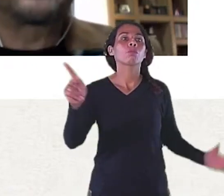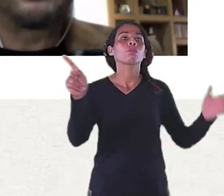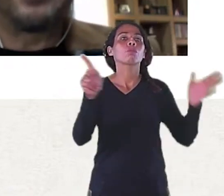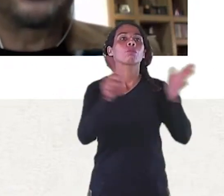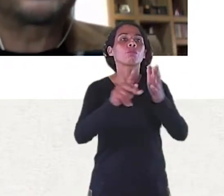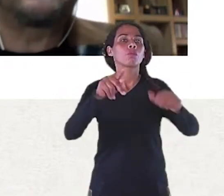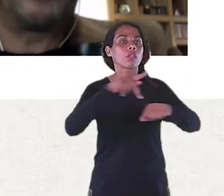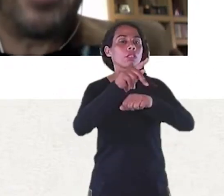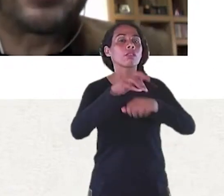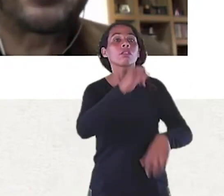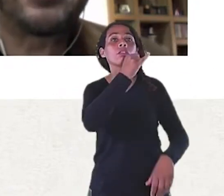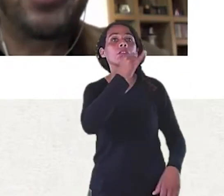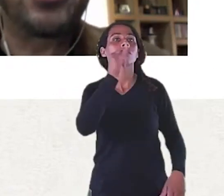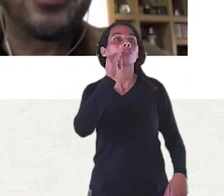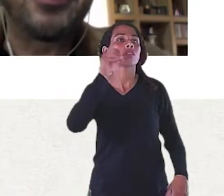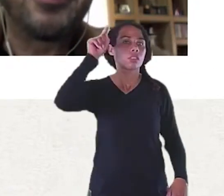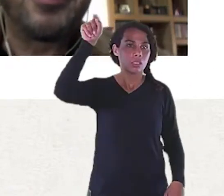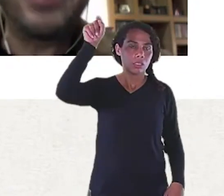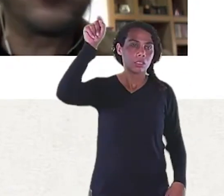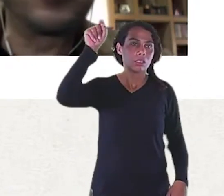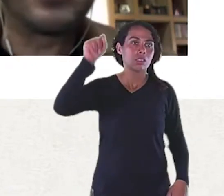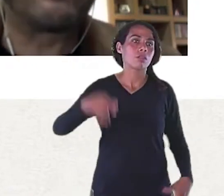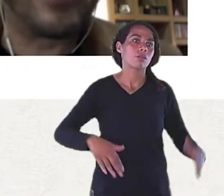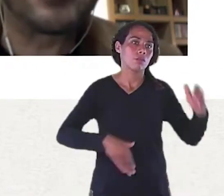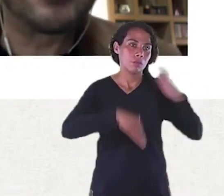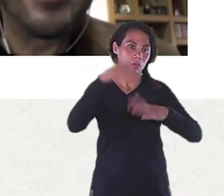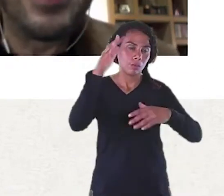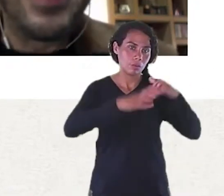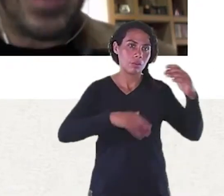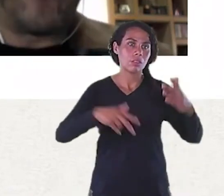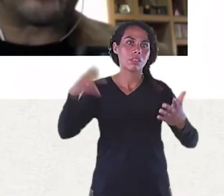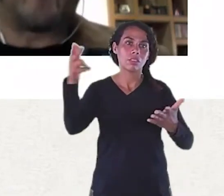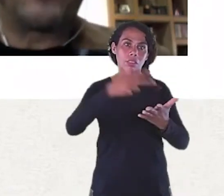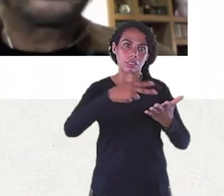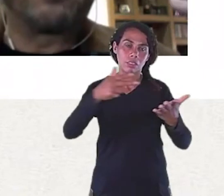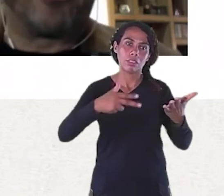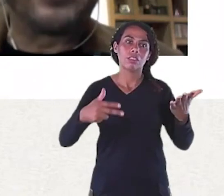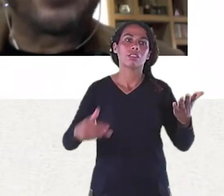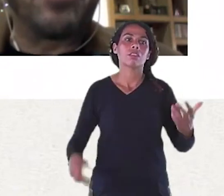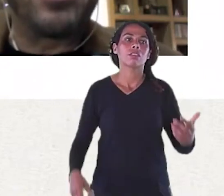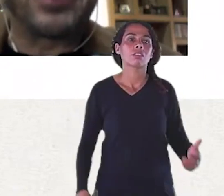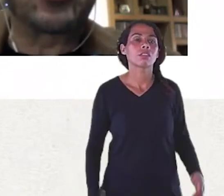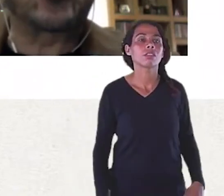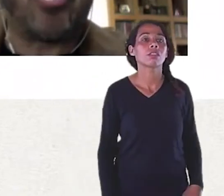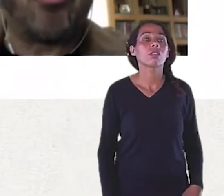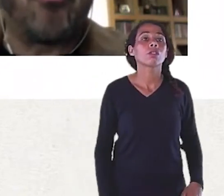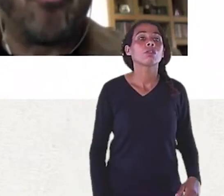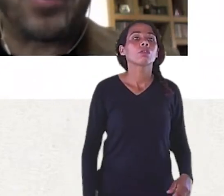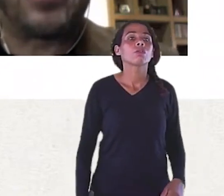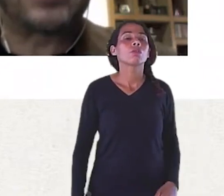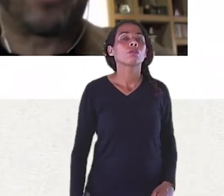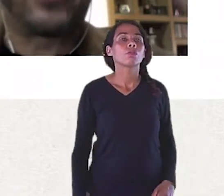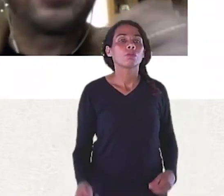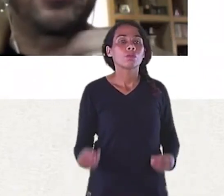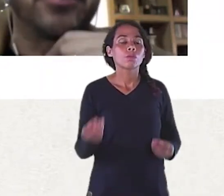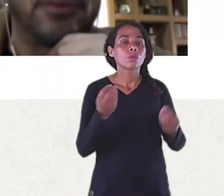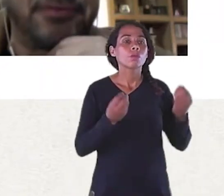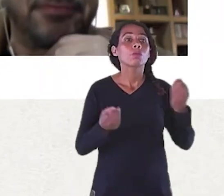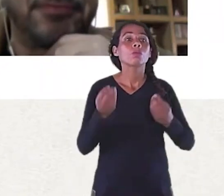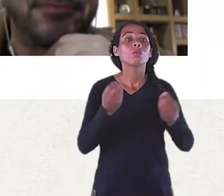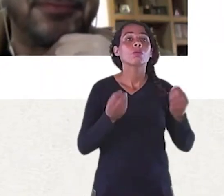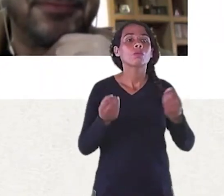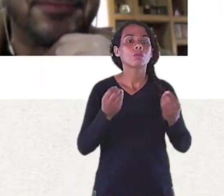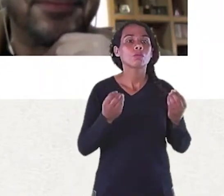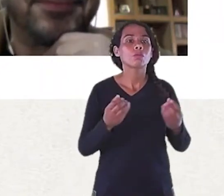produto Você antecipa A necessidade Isso que o design faz Agora Como é que você pode Determinar Que só Uma classe Pode fazer